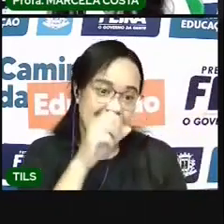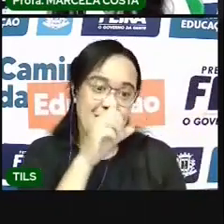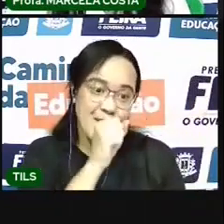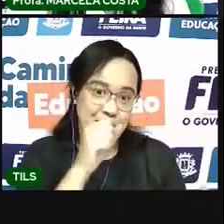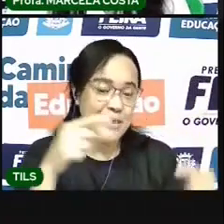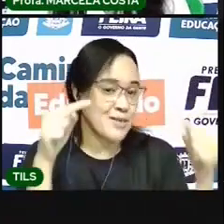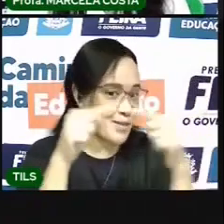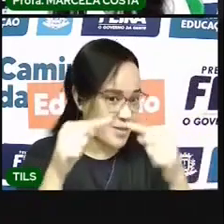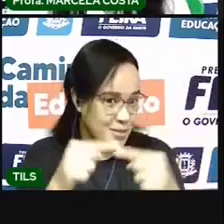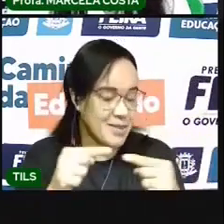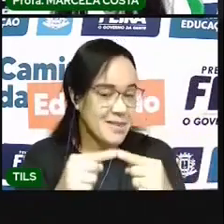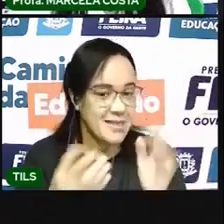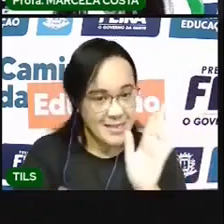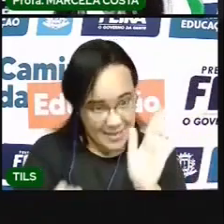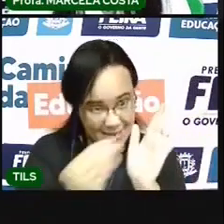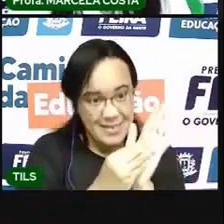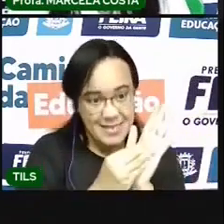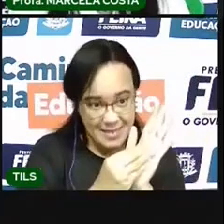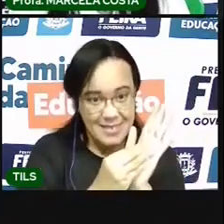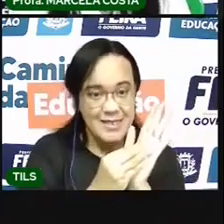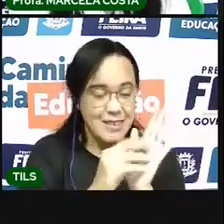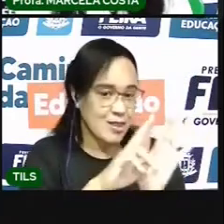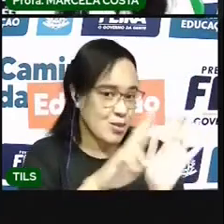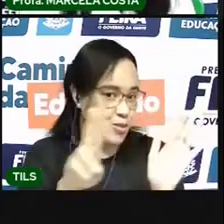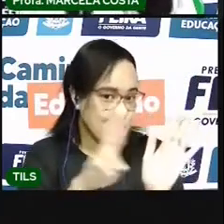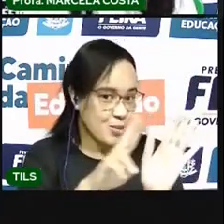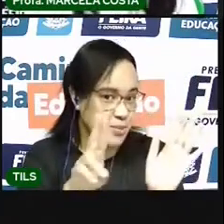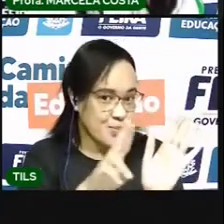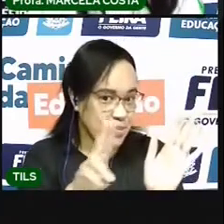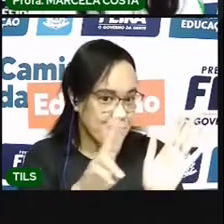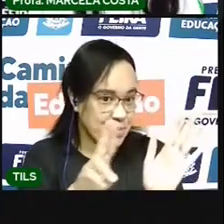vai colocar aqui, ó, o nome do dia. Aqui é o sábado.